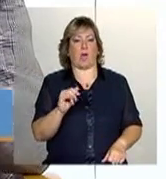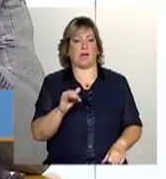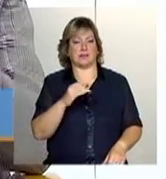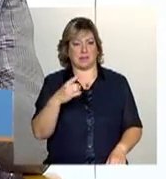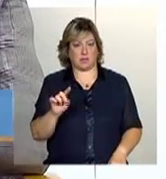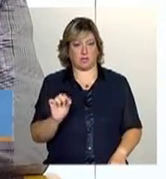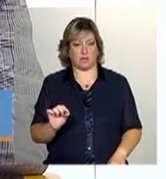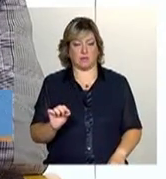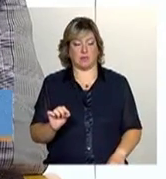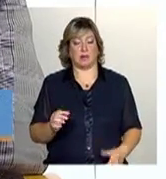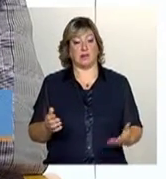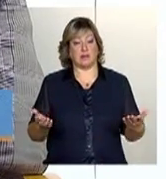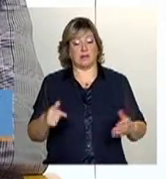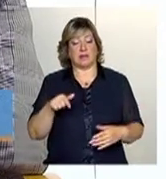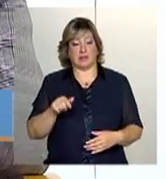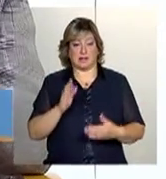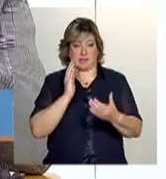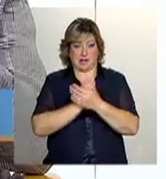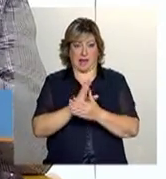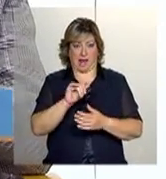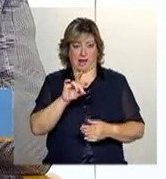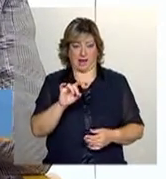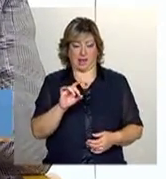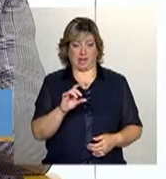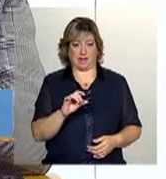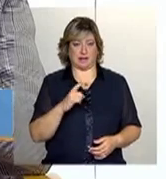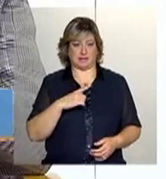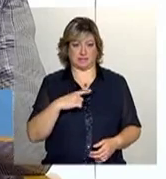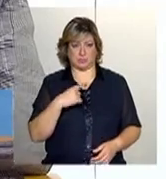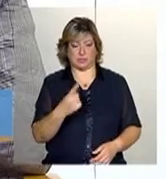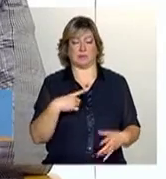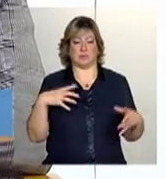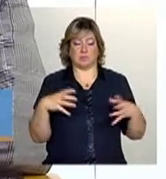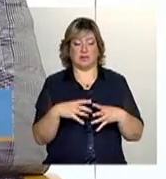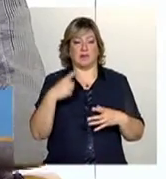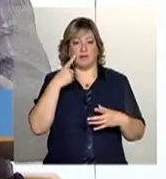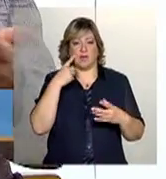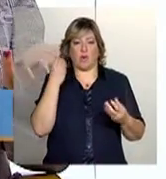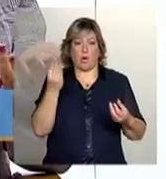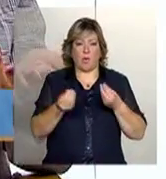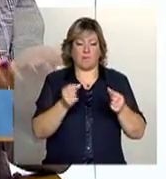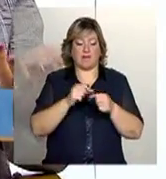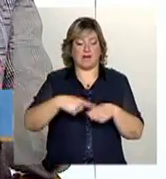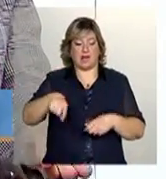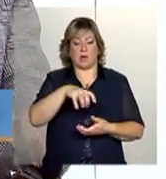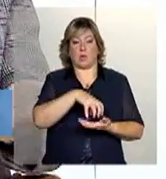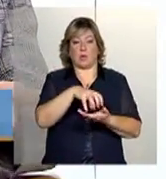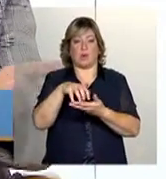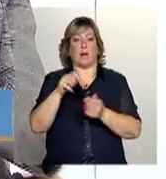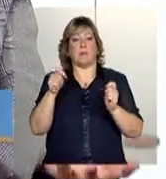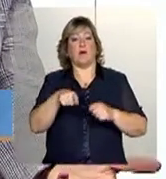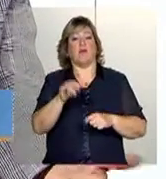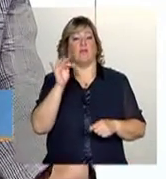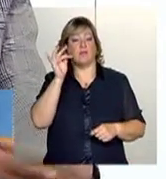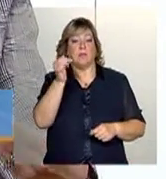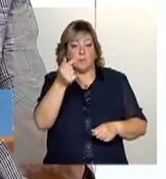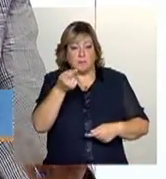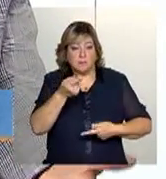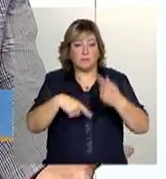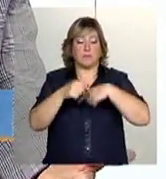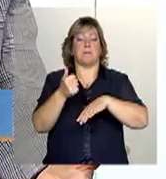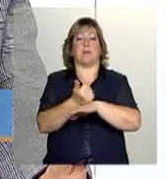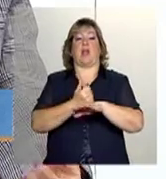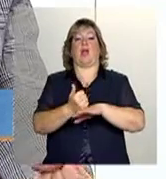momento, até para que você possa desenvolver políticas públicas para esse segmento, e que ele venha até a sair dessa situação eventualmente.